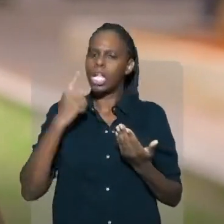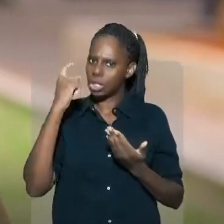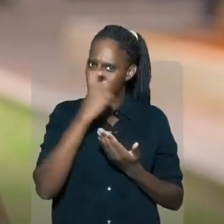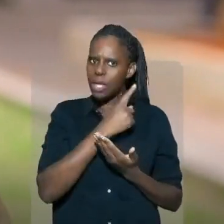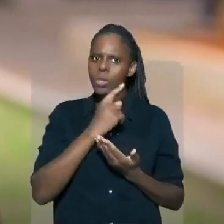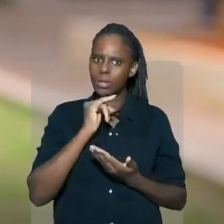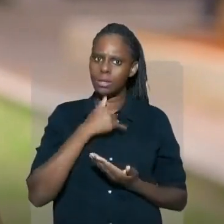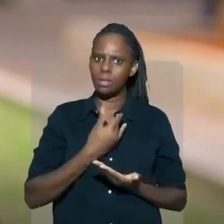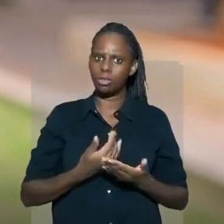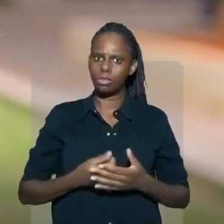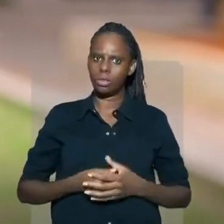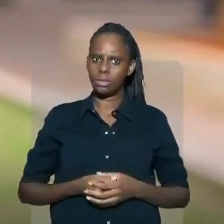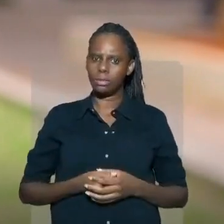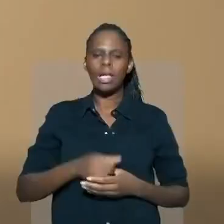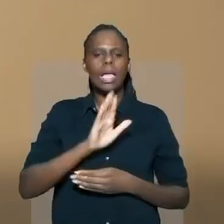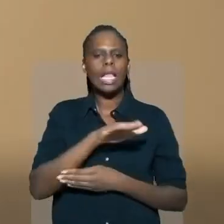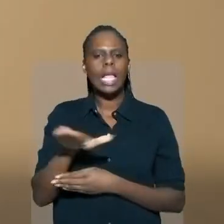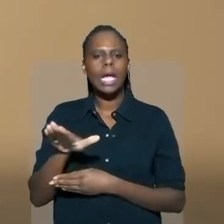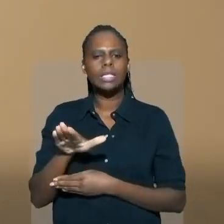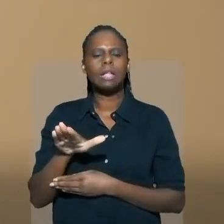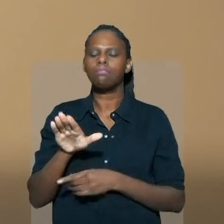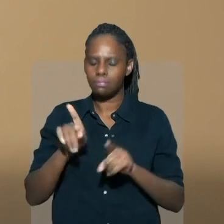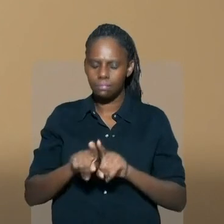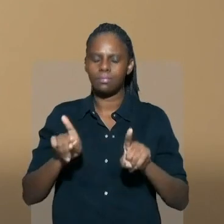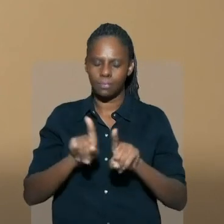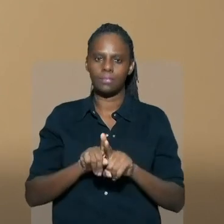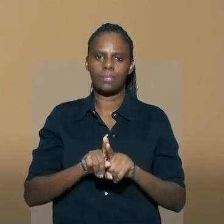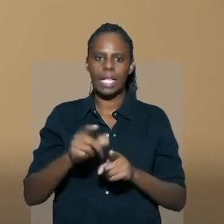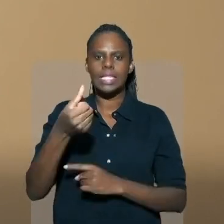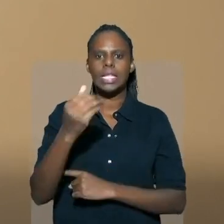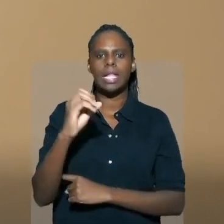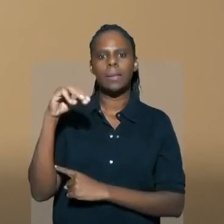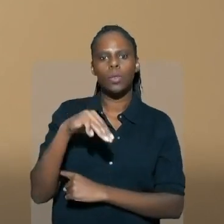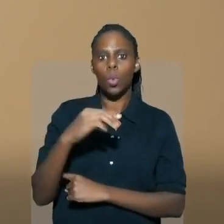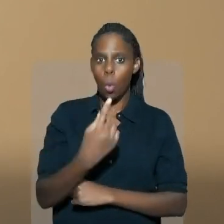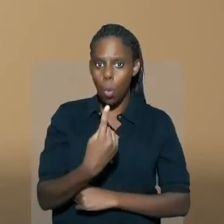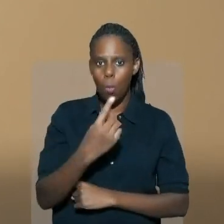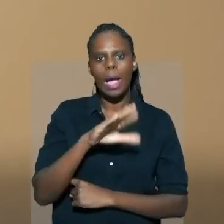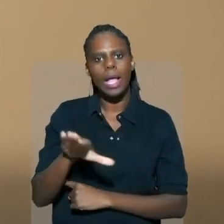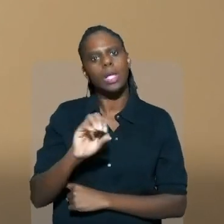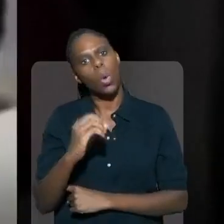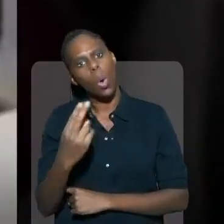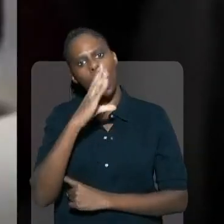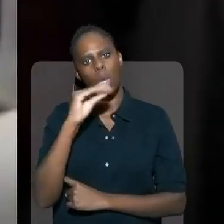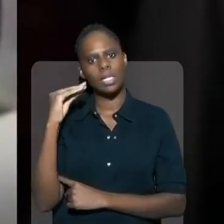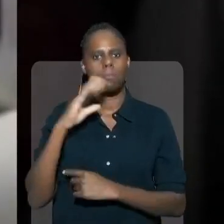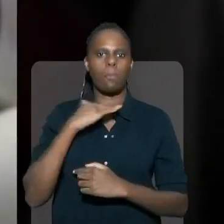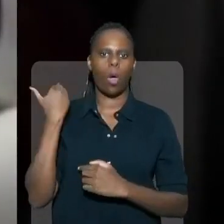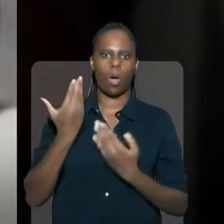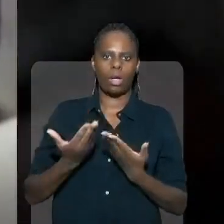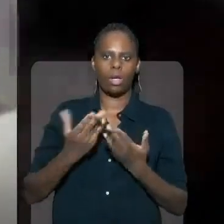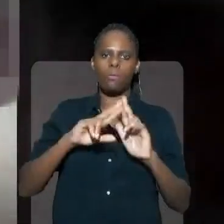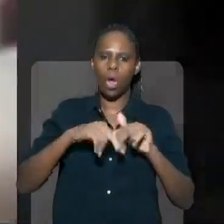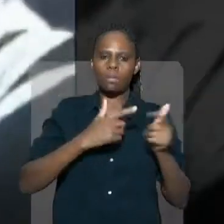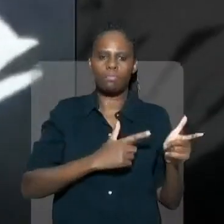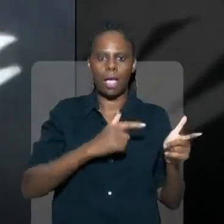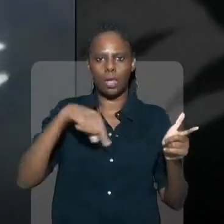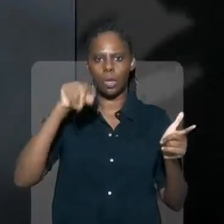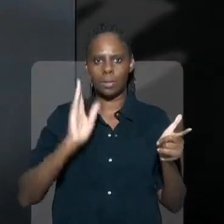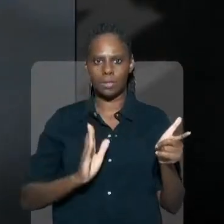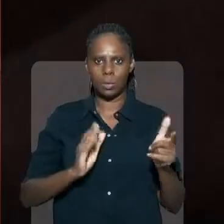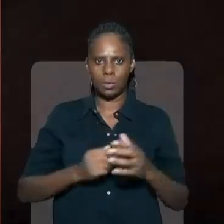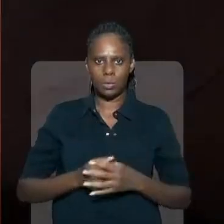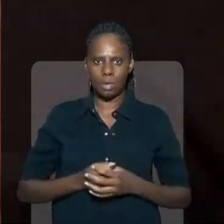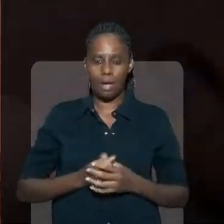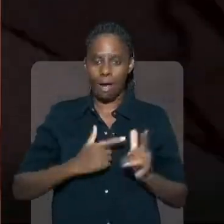sozinho. É muito difícil, é muito triste. E nem as crianças escapam. A cada 60 minutos, uma criança ou adolescente morre por